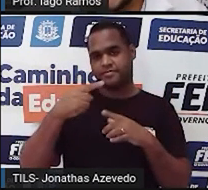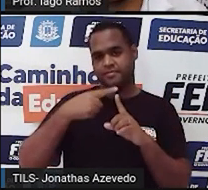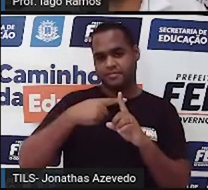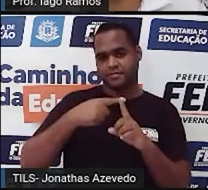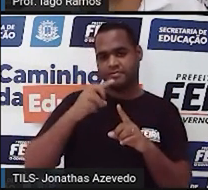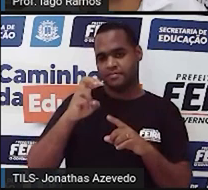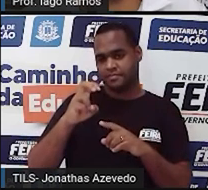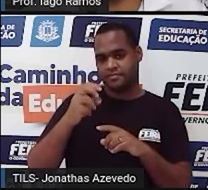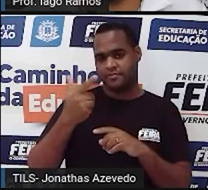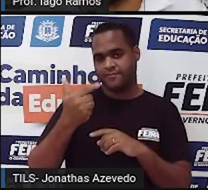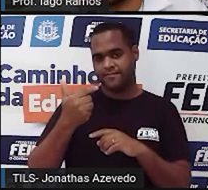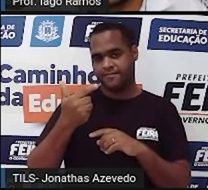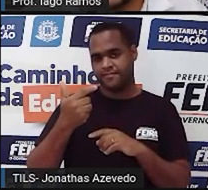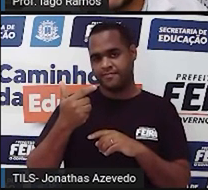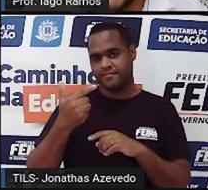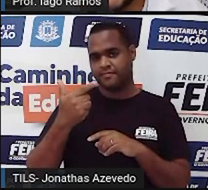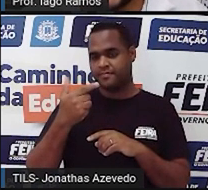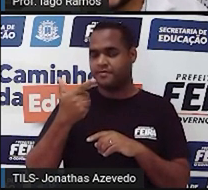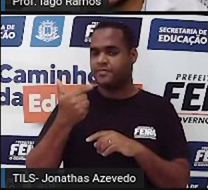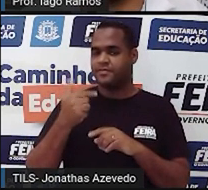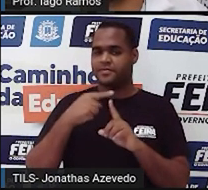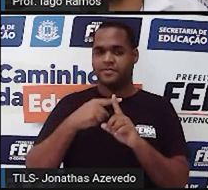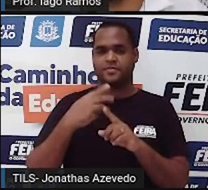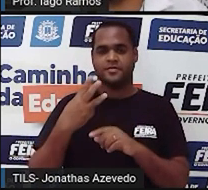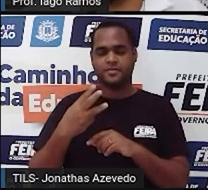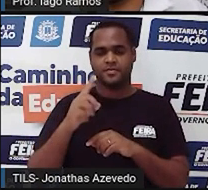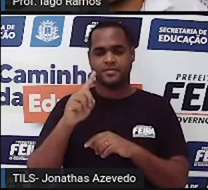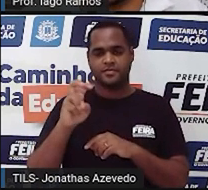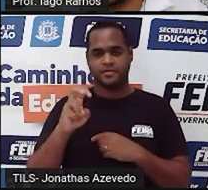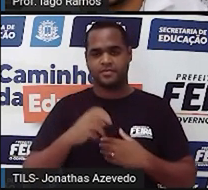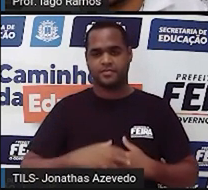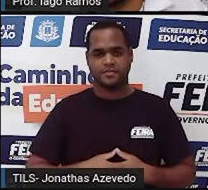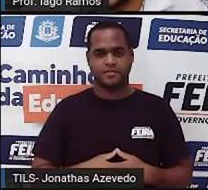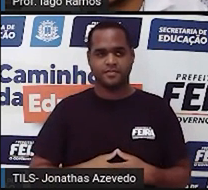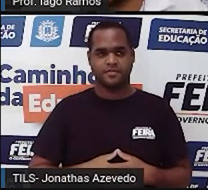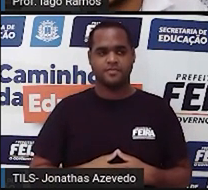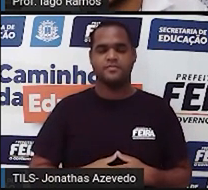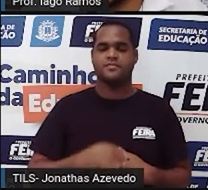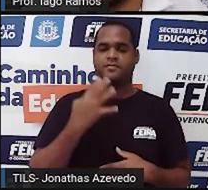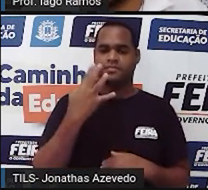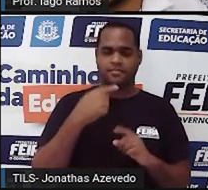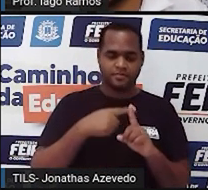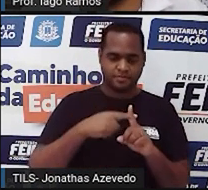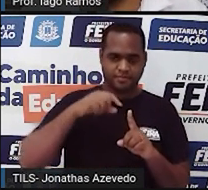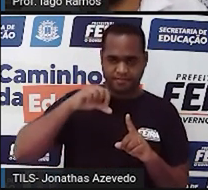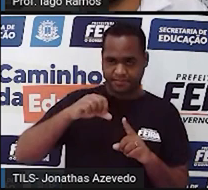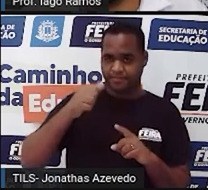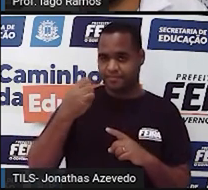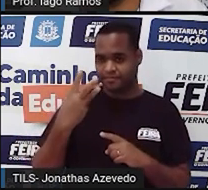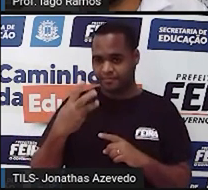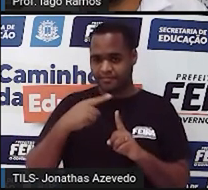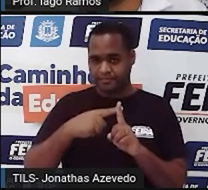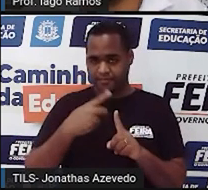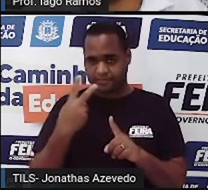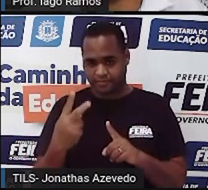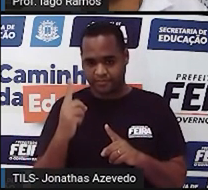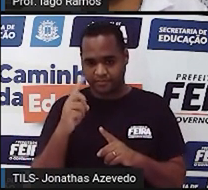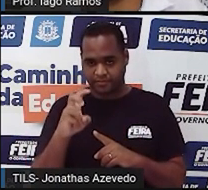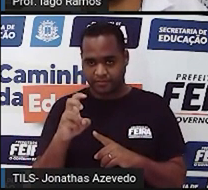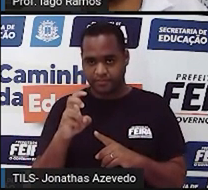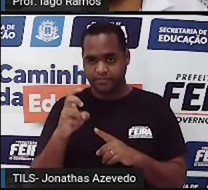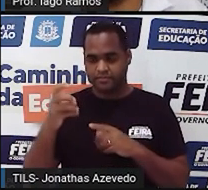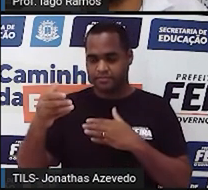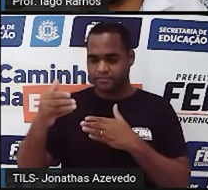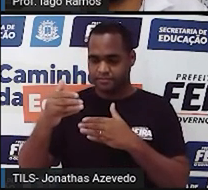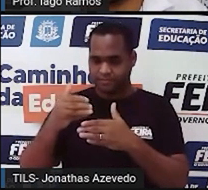5 12 12 mais 3 15 4 mais 9 13 mais 2 15 e nas